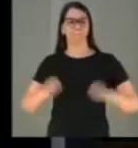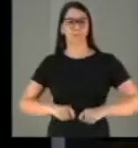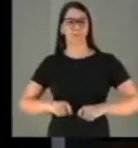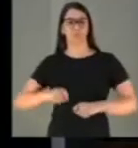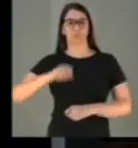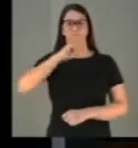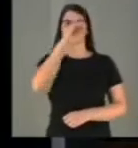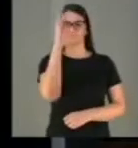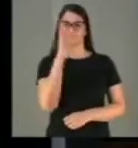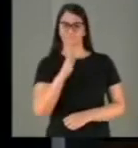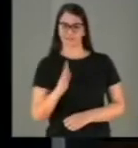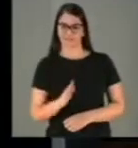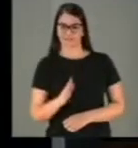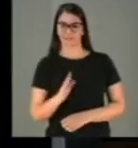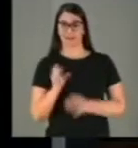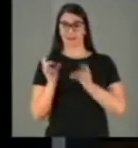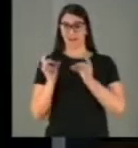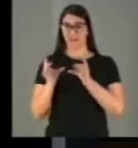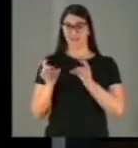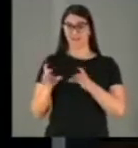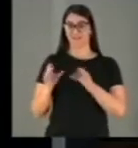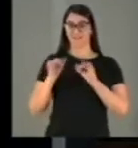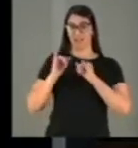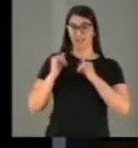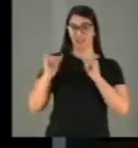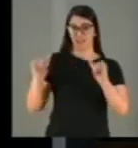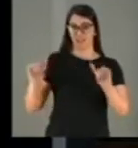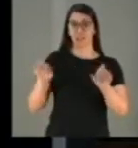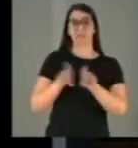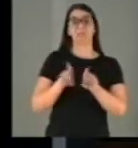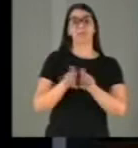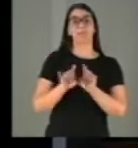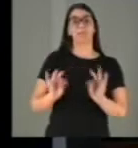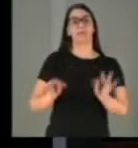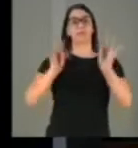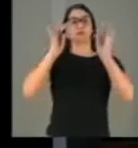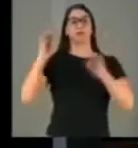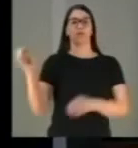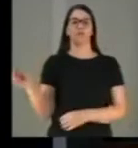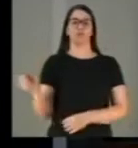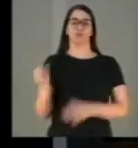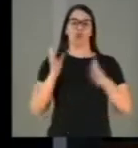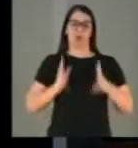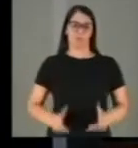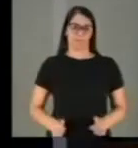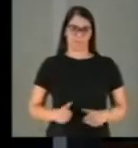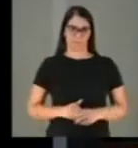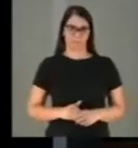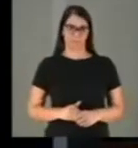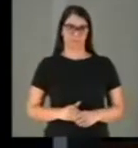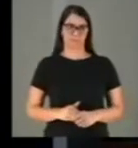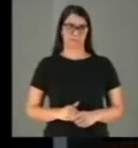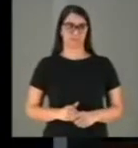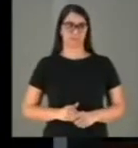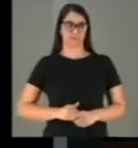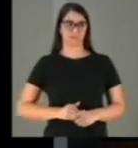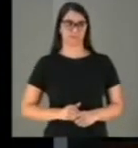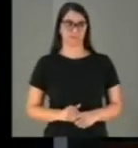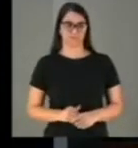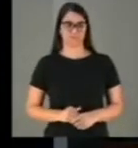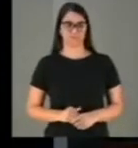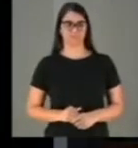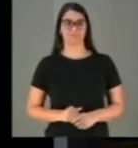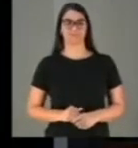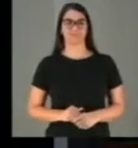Brasil a exportador de energia e tecnologias limpas. A natureza presenciou o Brasil com